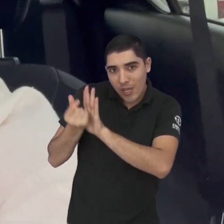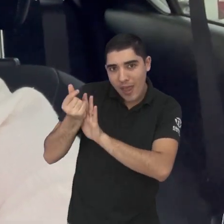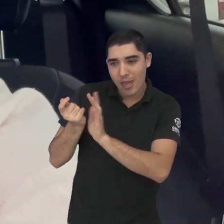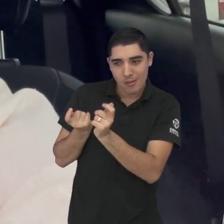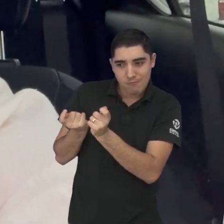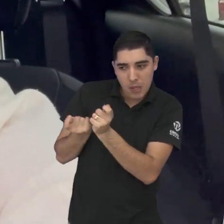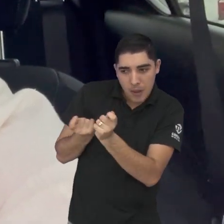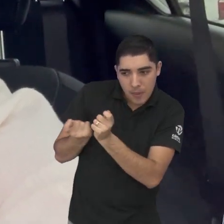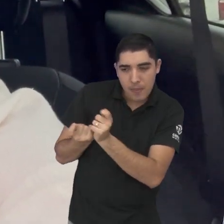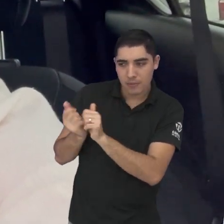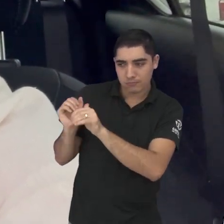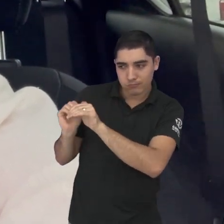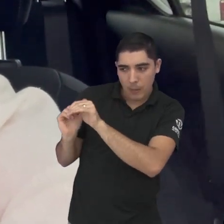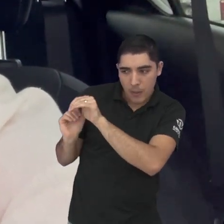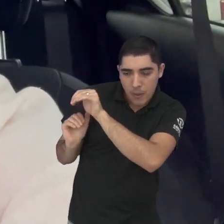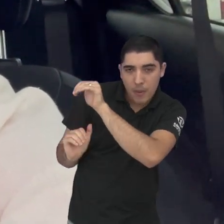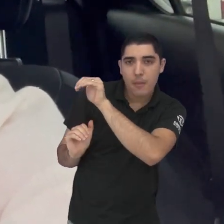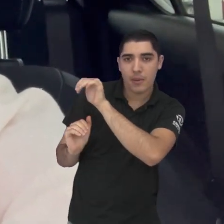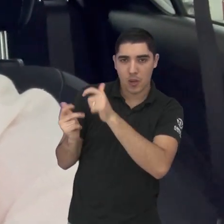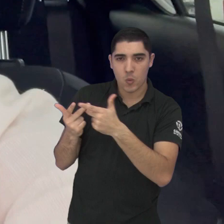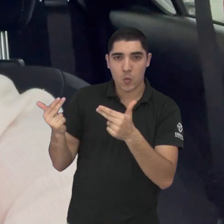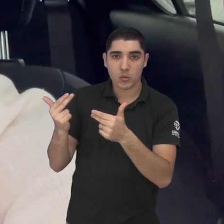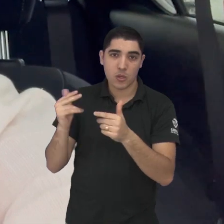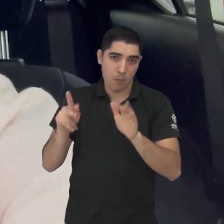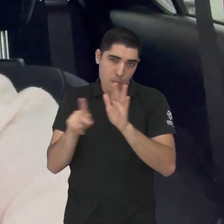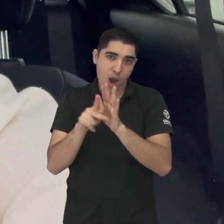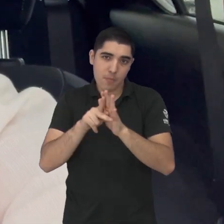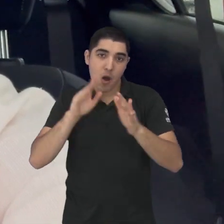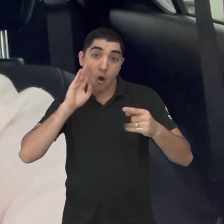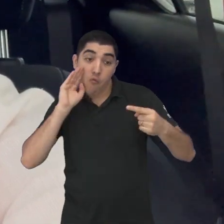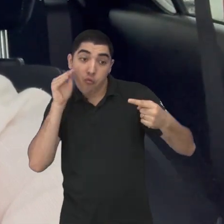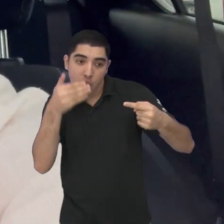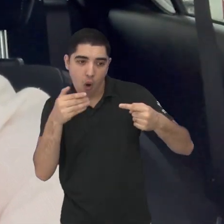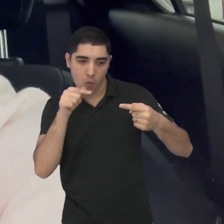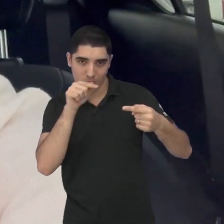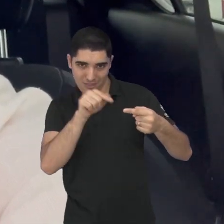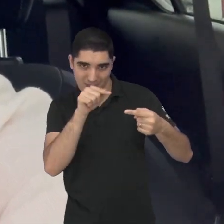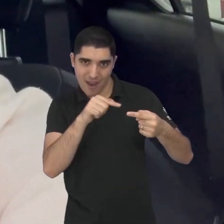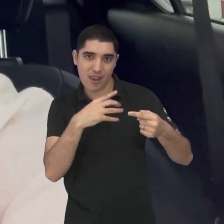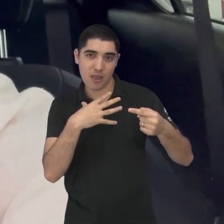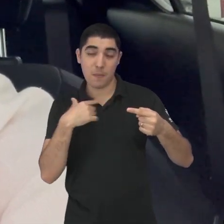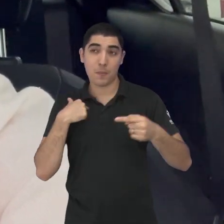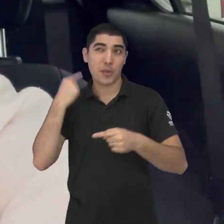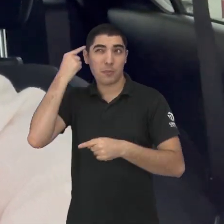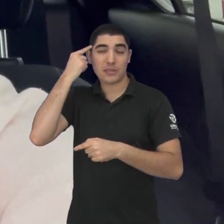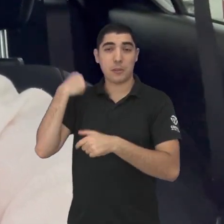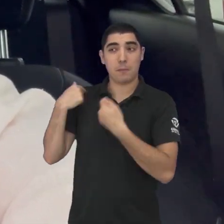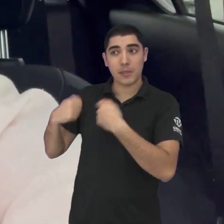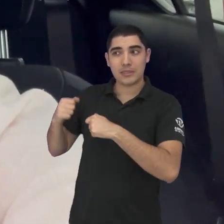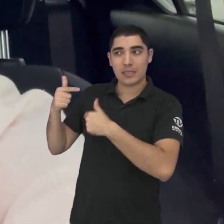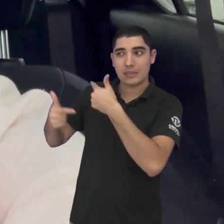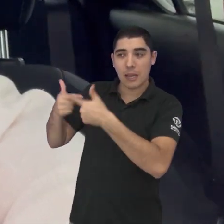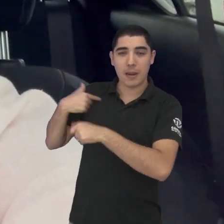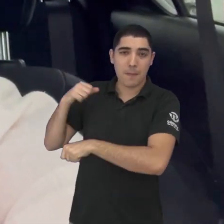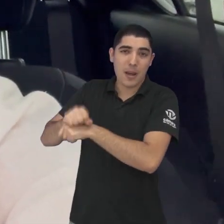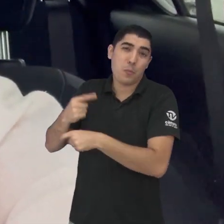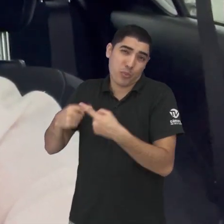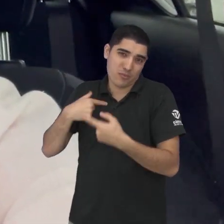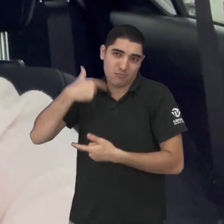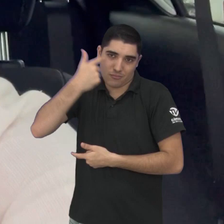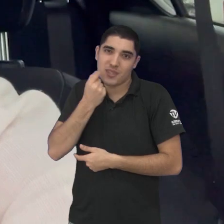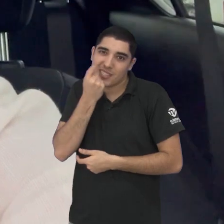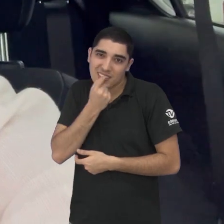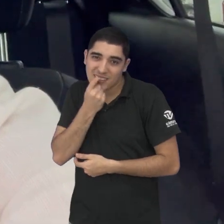planejar de poupar pensando em parar de trabalhar porque, né, eu sou